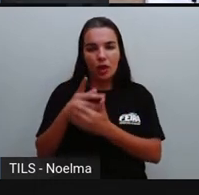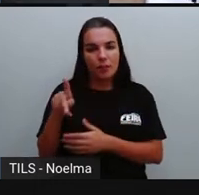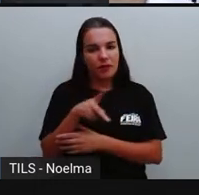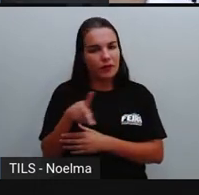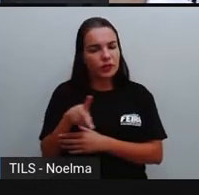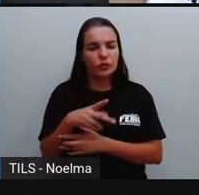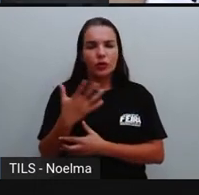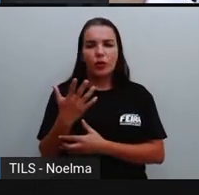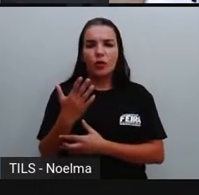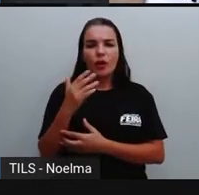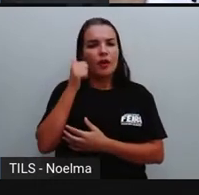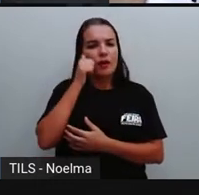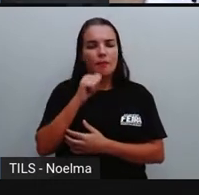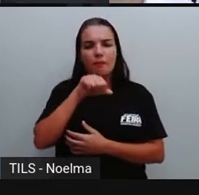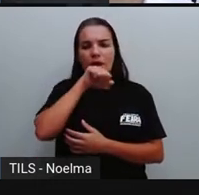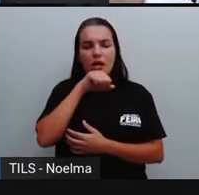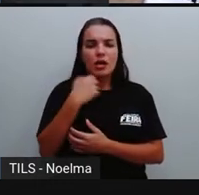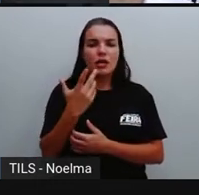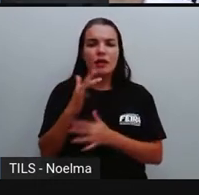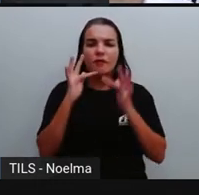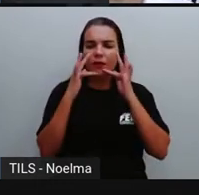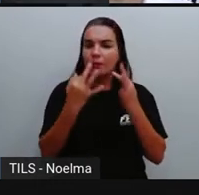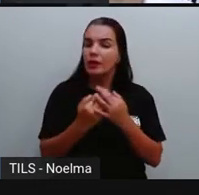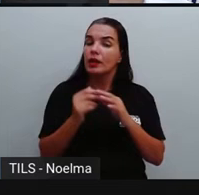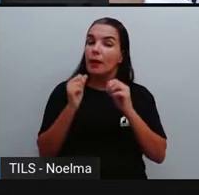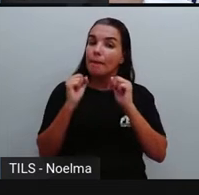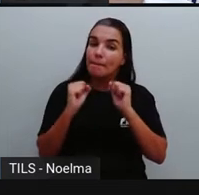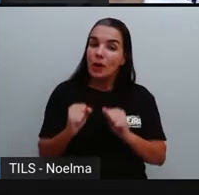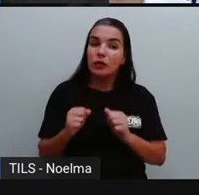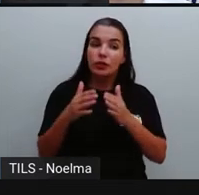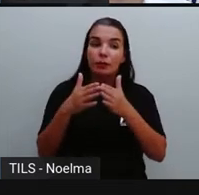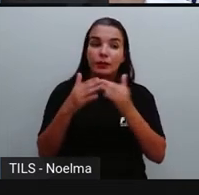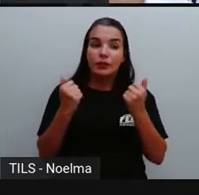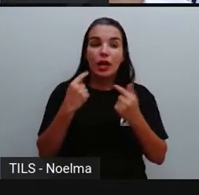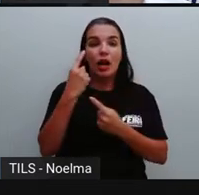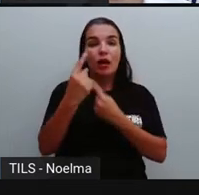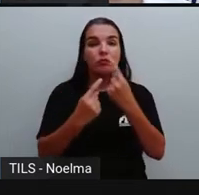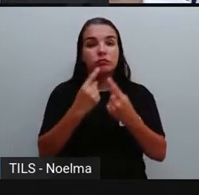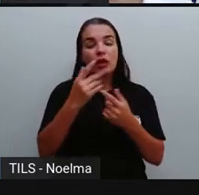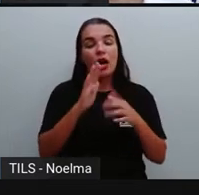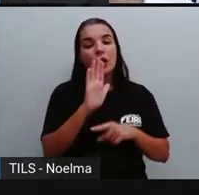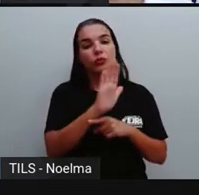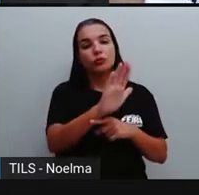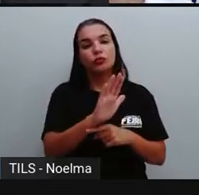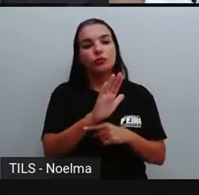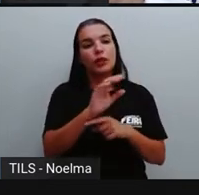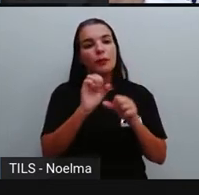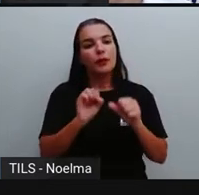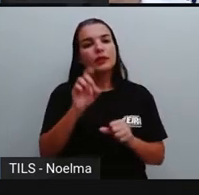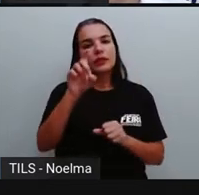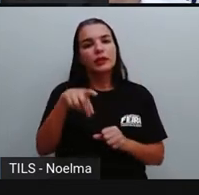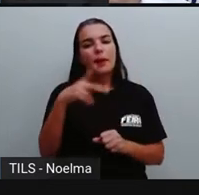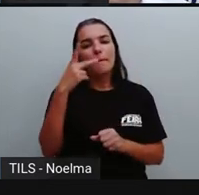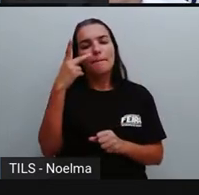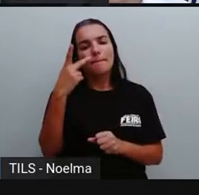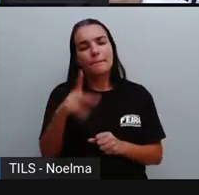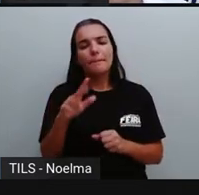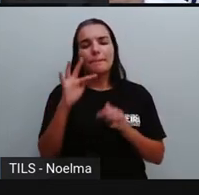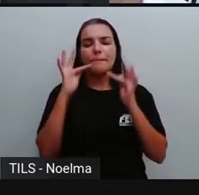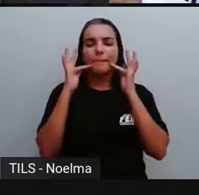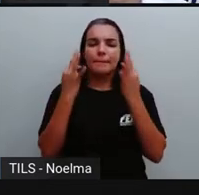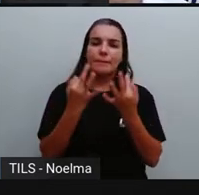O diretor. Peça sempre ajuda a um adulto. Pode ser seu pai, sua mãe. Então, peça sempre